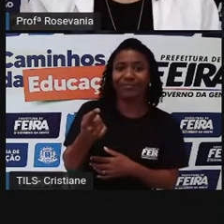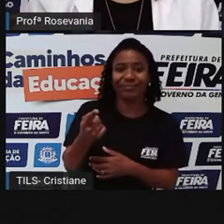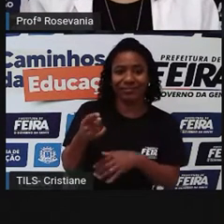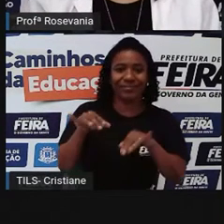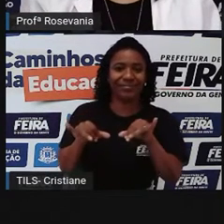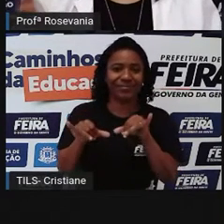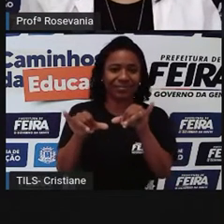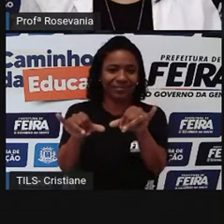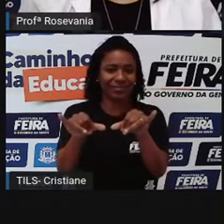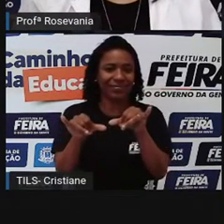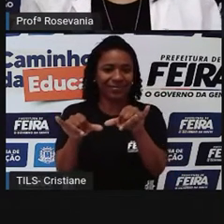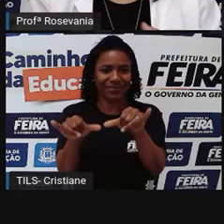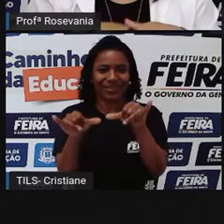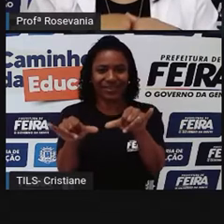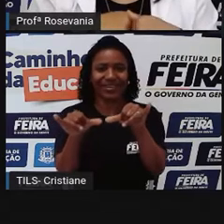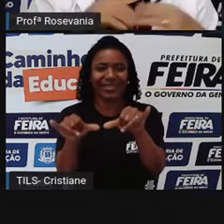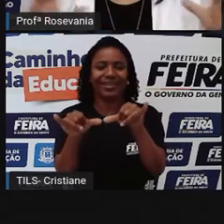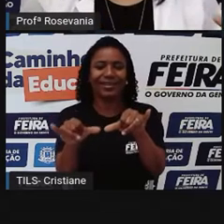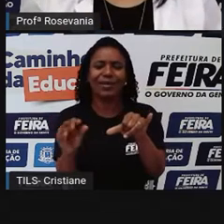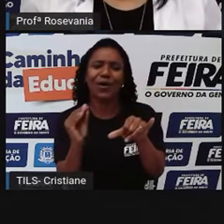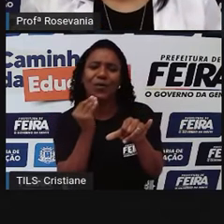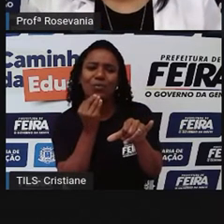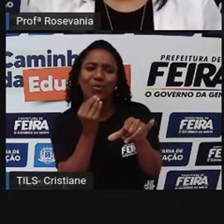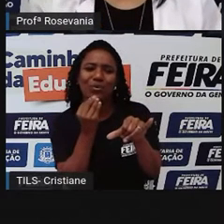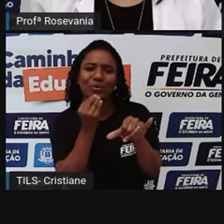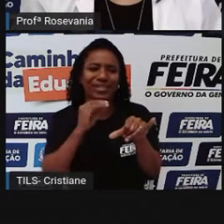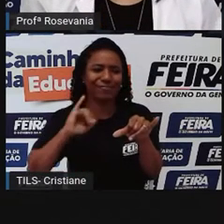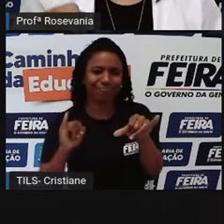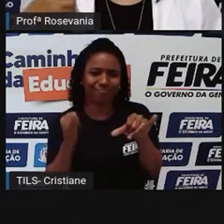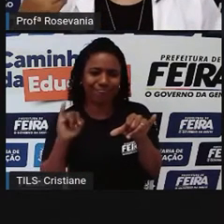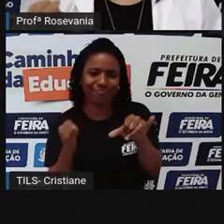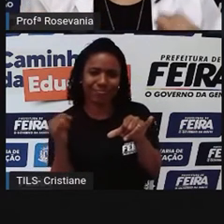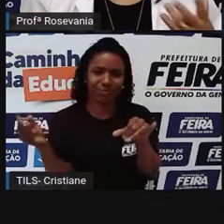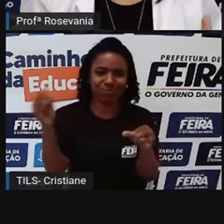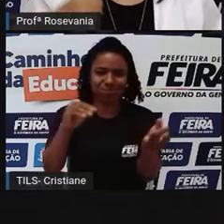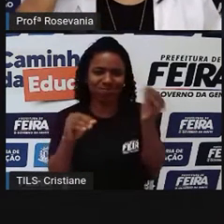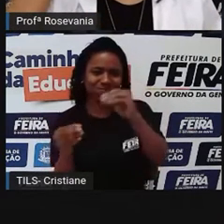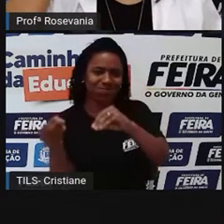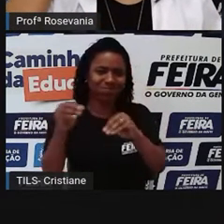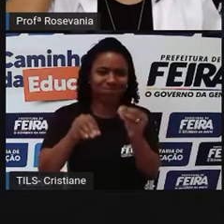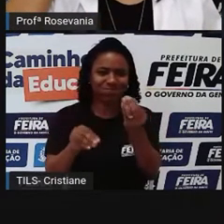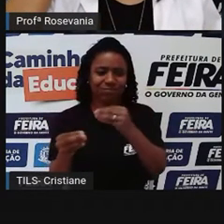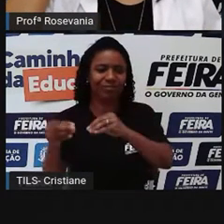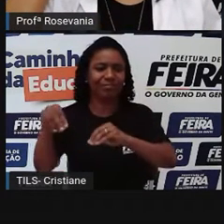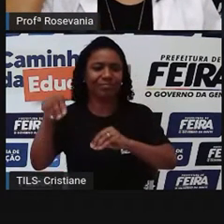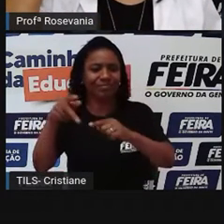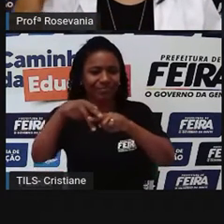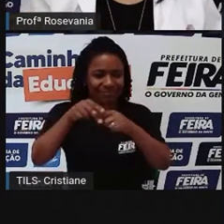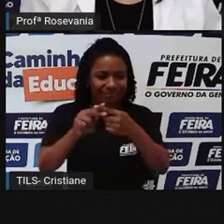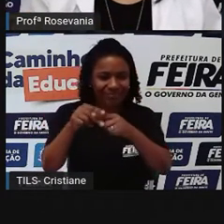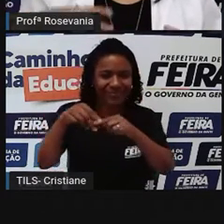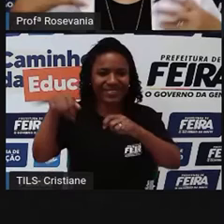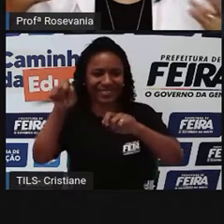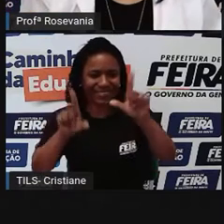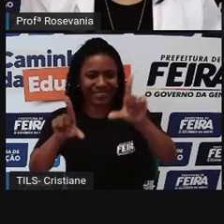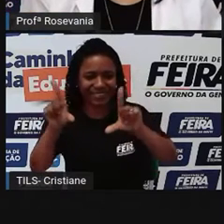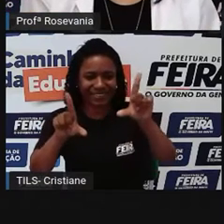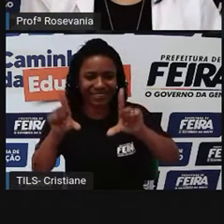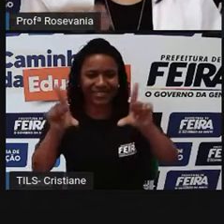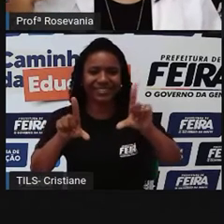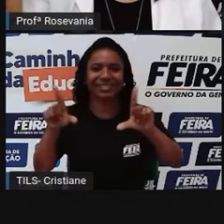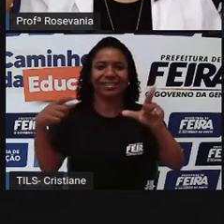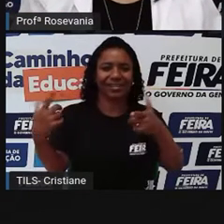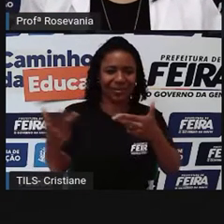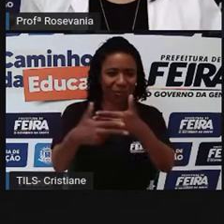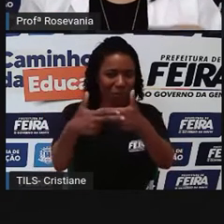oportunidades. Tem um monte de coisa aí, né, aparelhos eletrônicos para chamar atenção aí, né, coisas ligadas